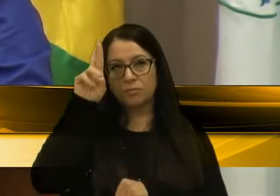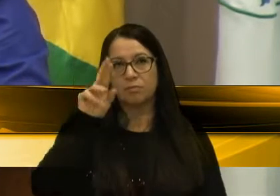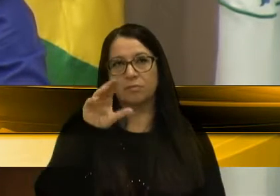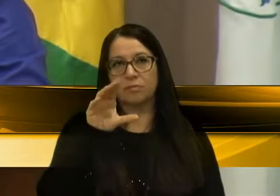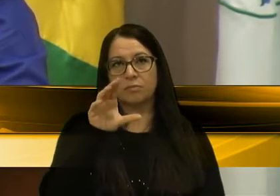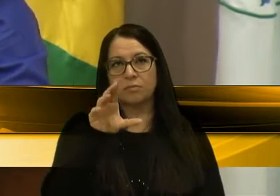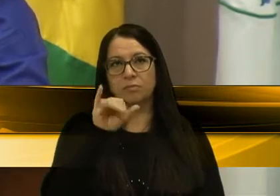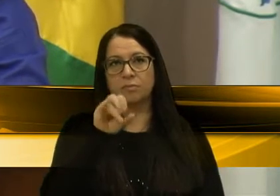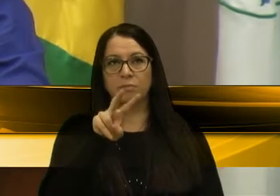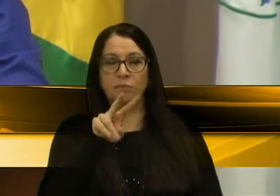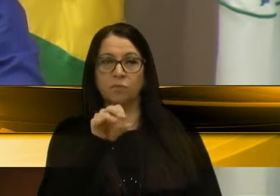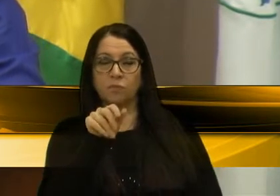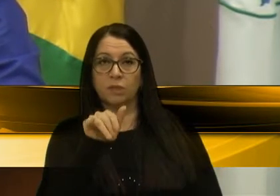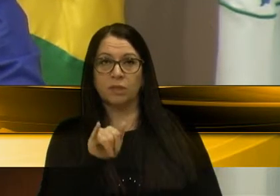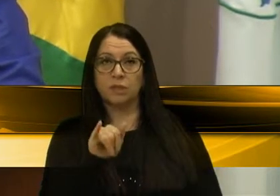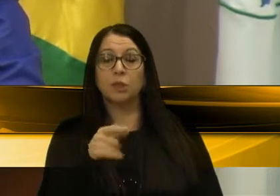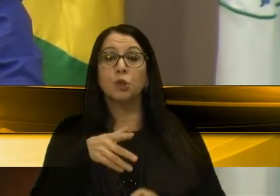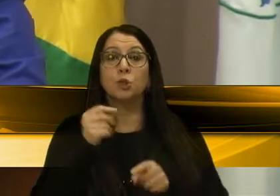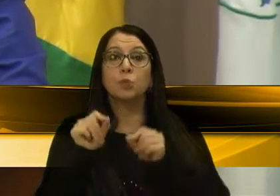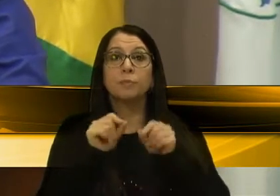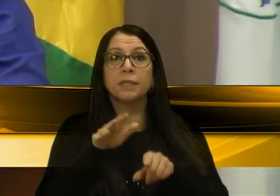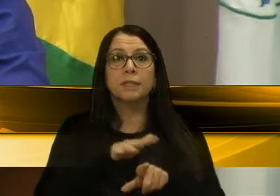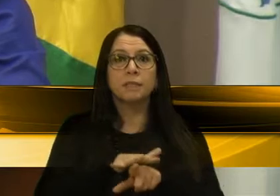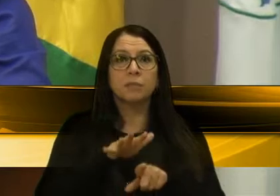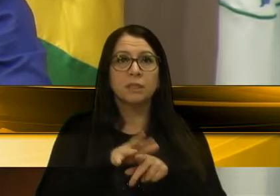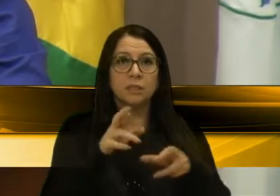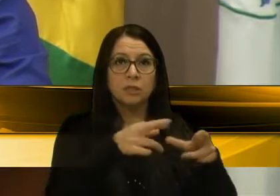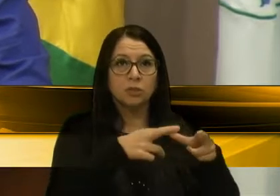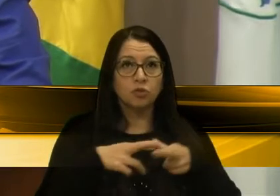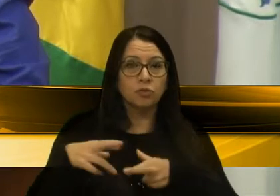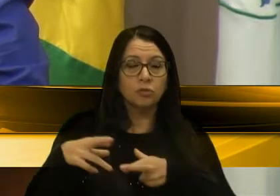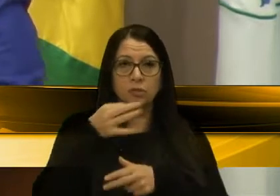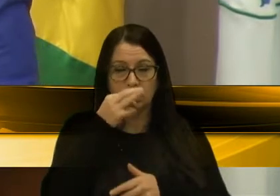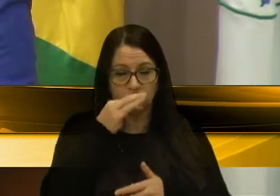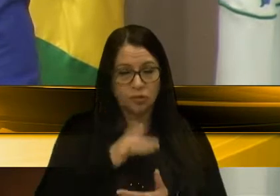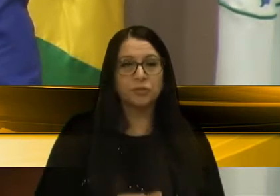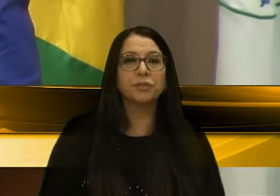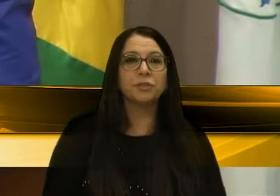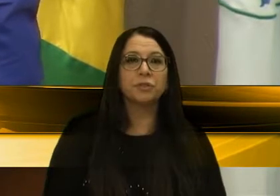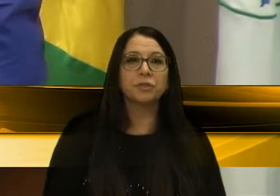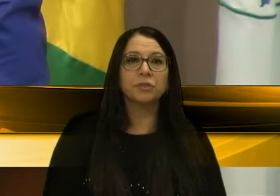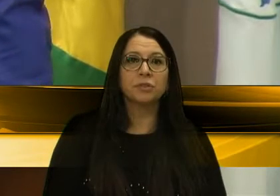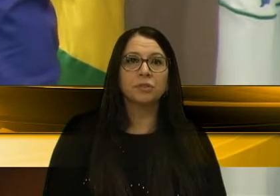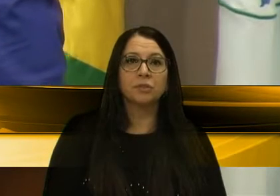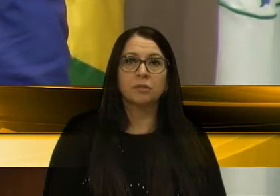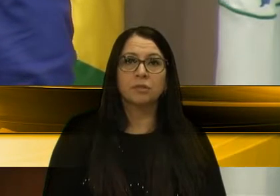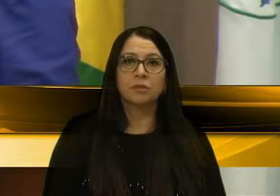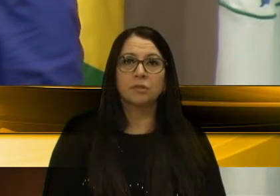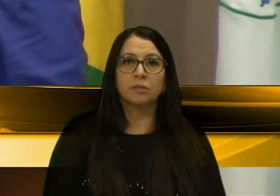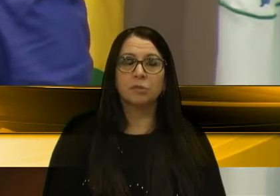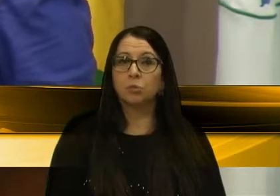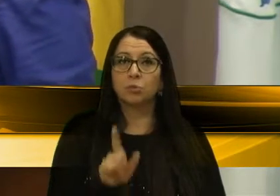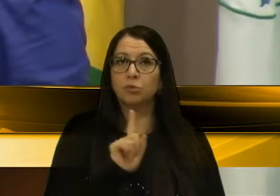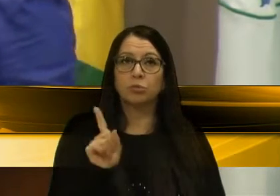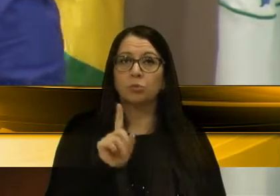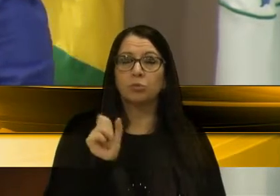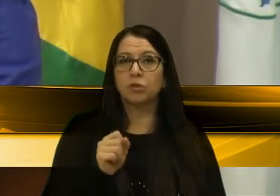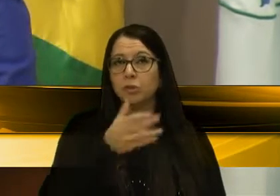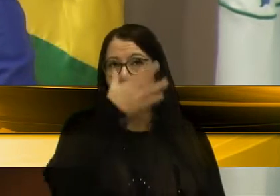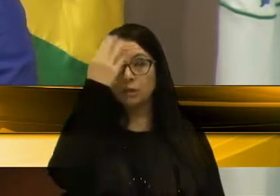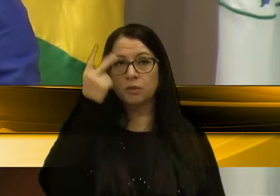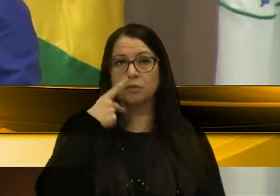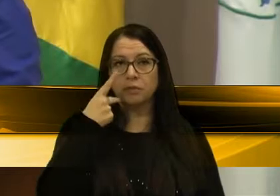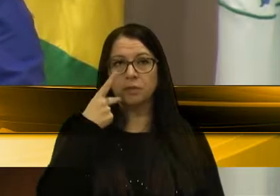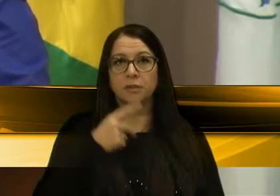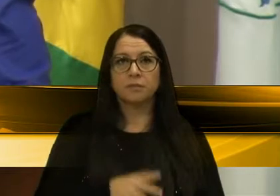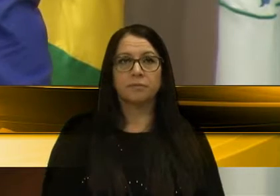Sivori, a respeito das demandas da nossa região aqui de Caxias do Sul. E não poderia deixar de falar e também de